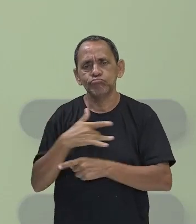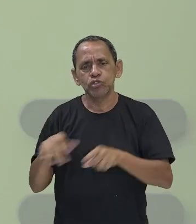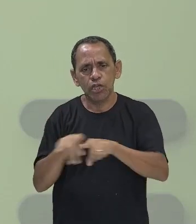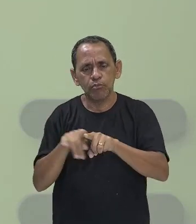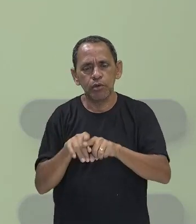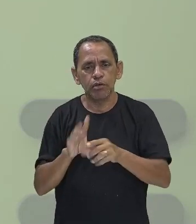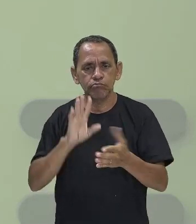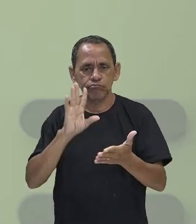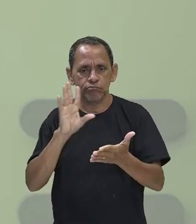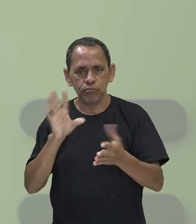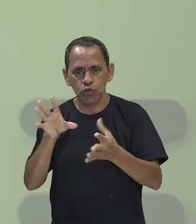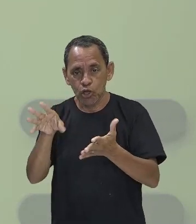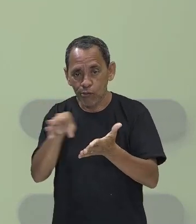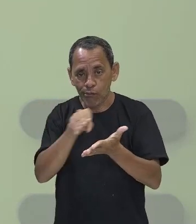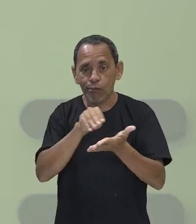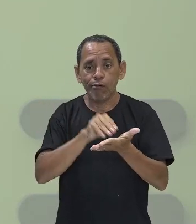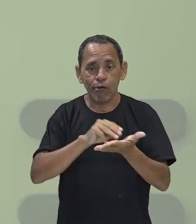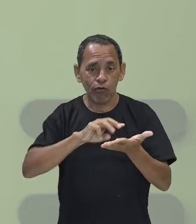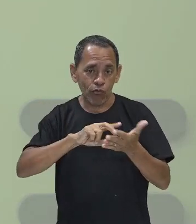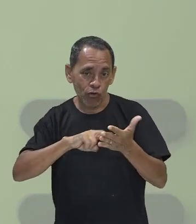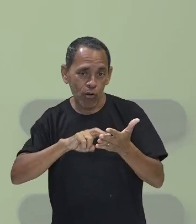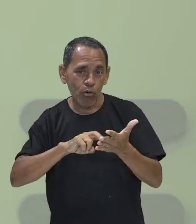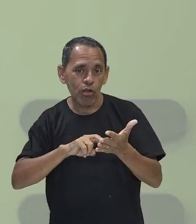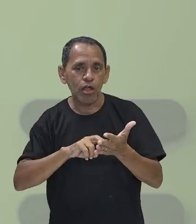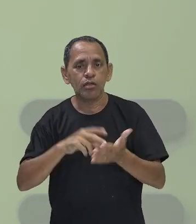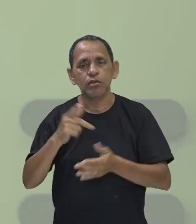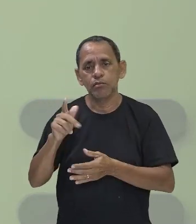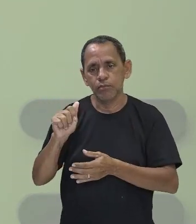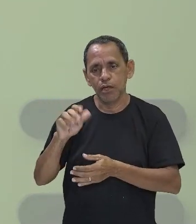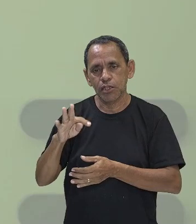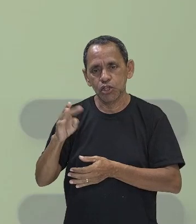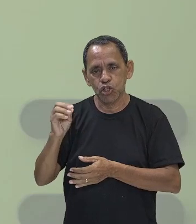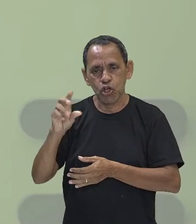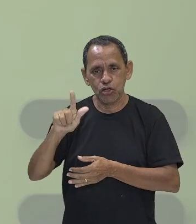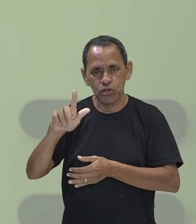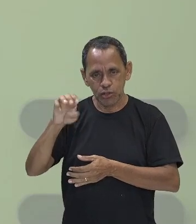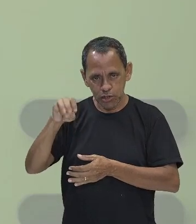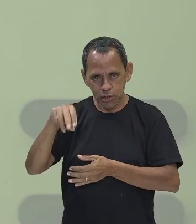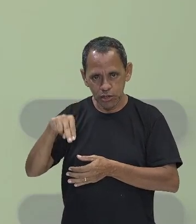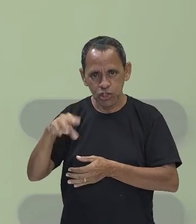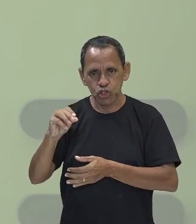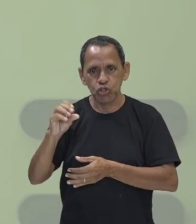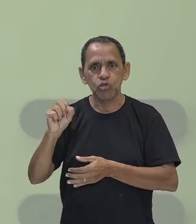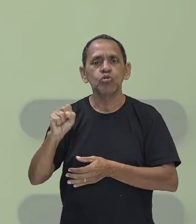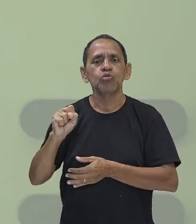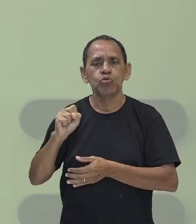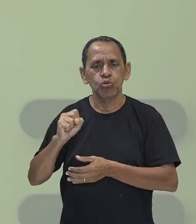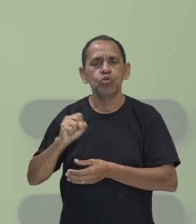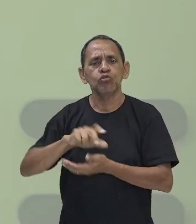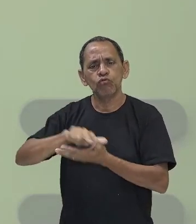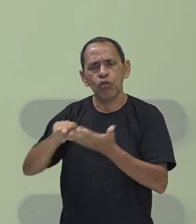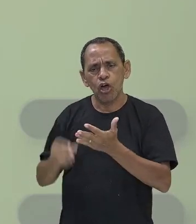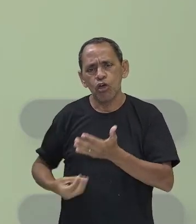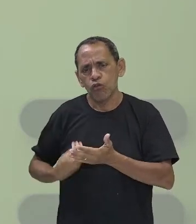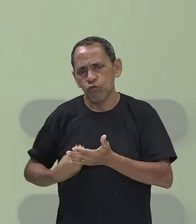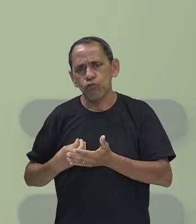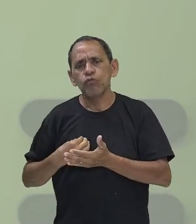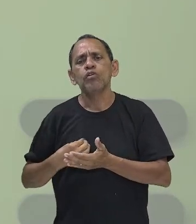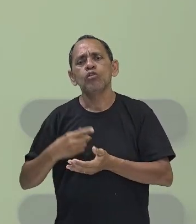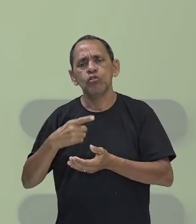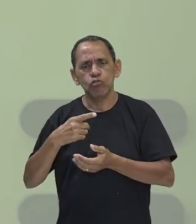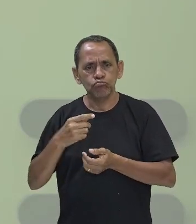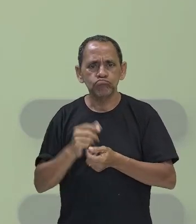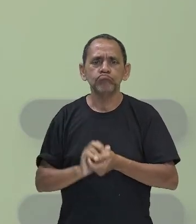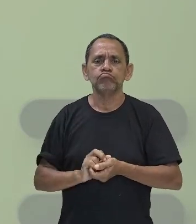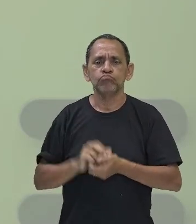vocabulário mais uma palavrinha, patógenos, são organismos que causam doença no corpo humano.